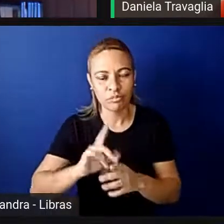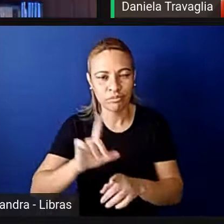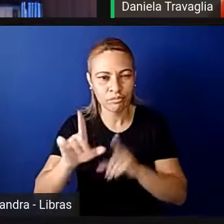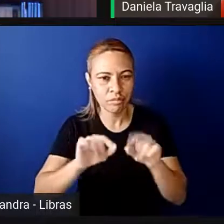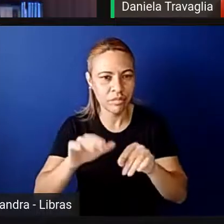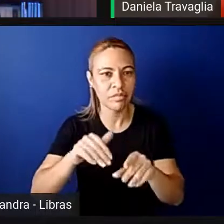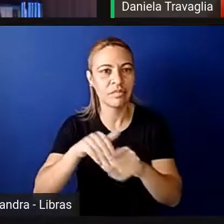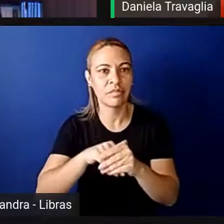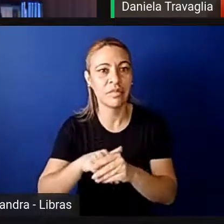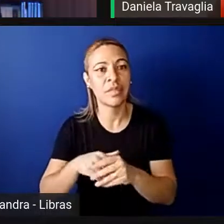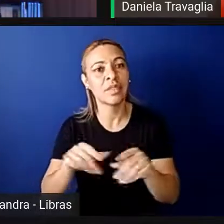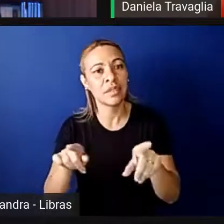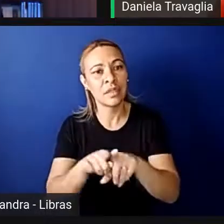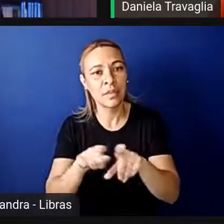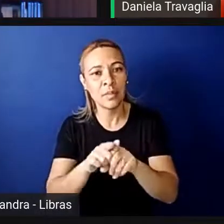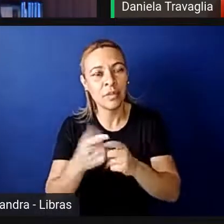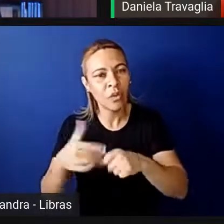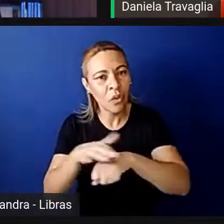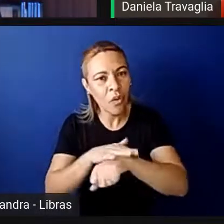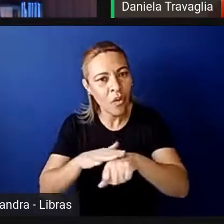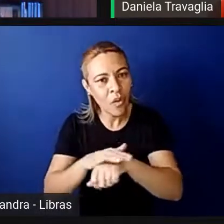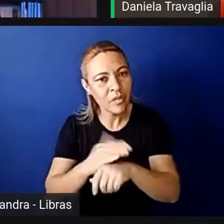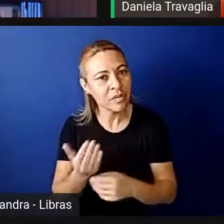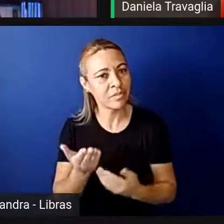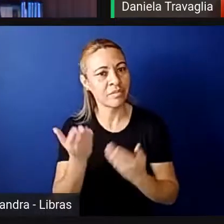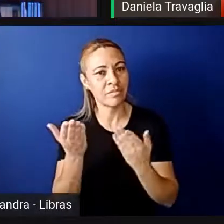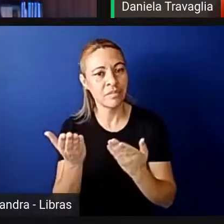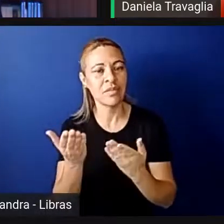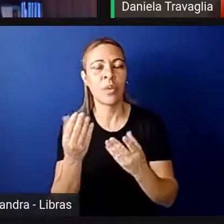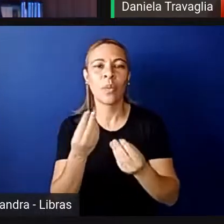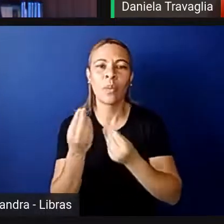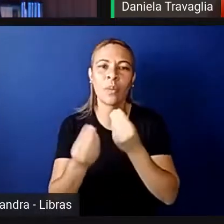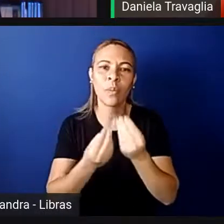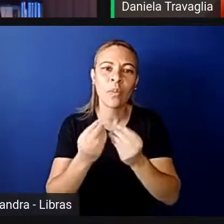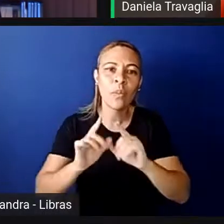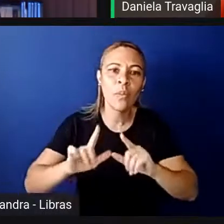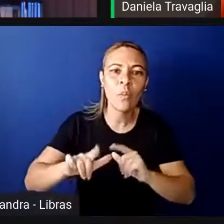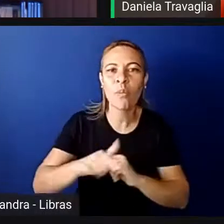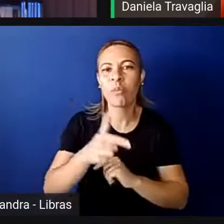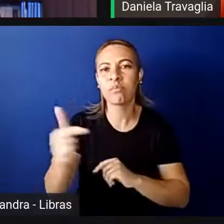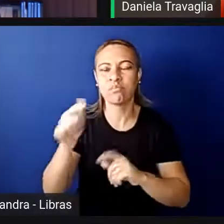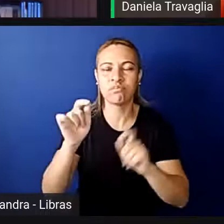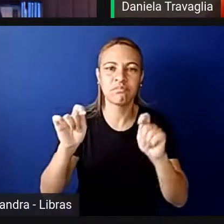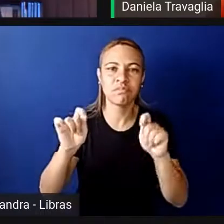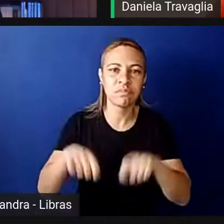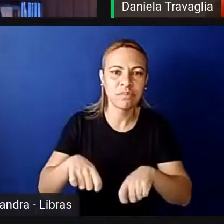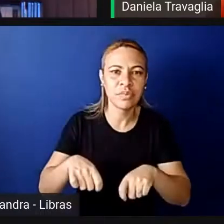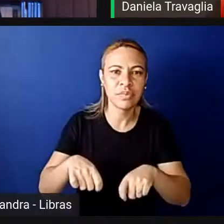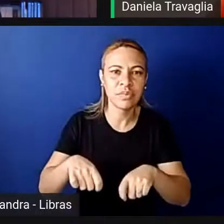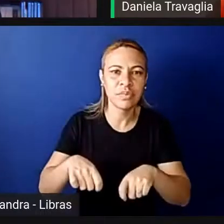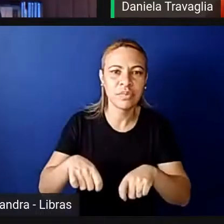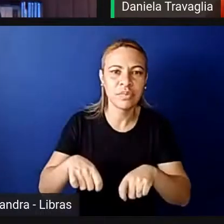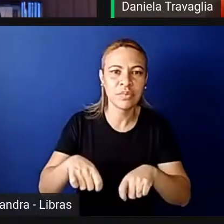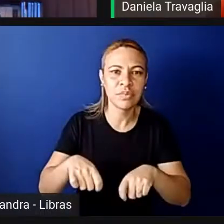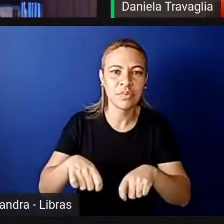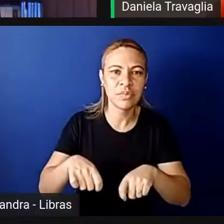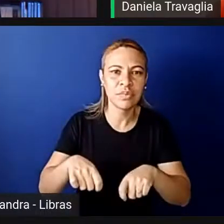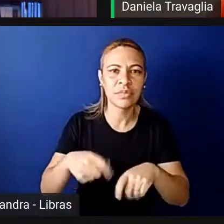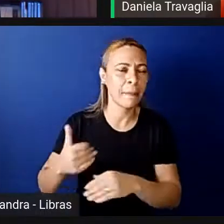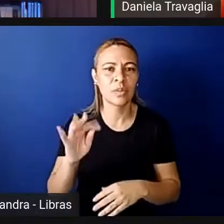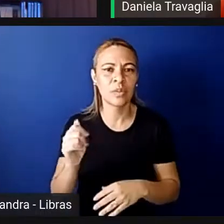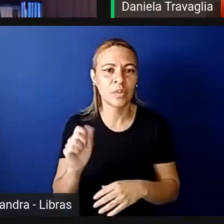e queremos conversar com você sobre outras possibilidades, além, para além das cotas e